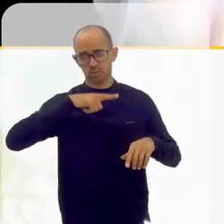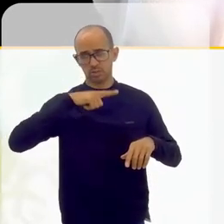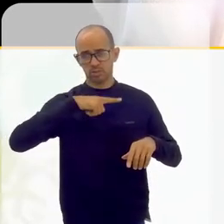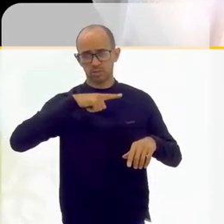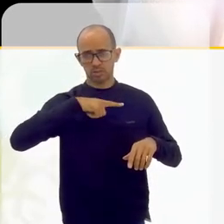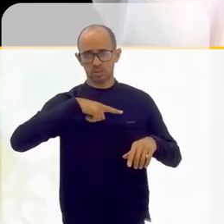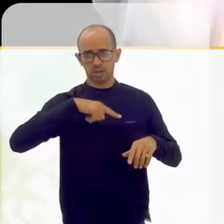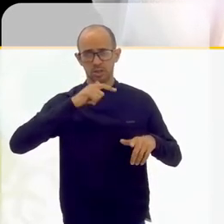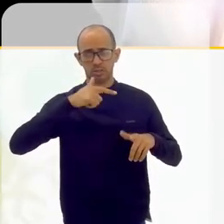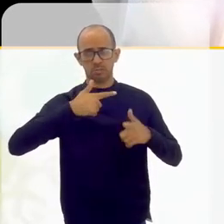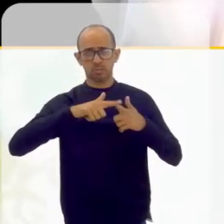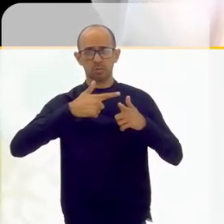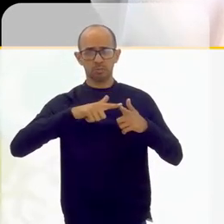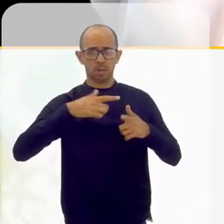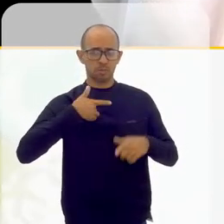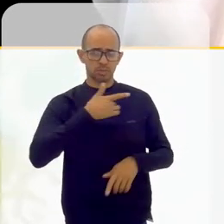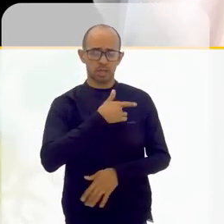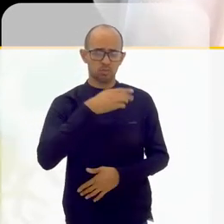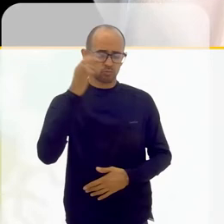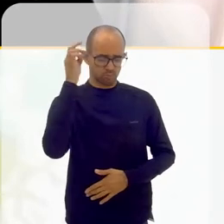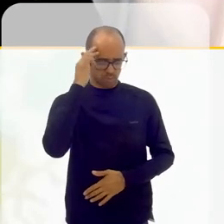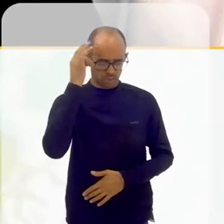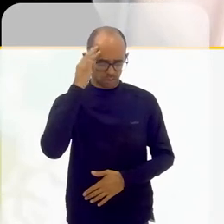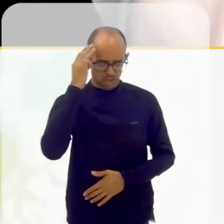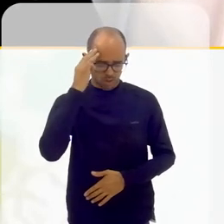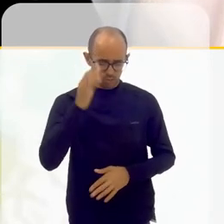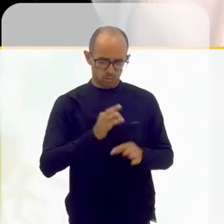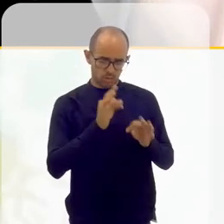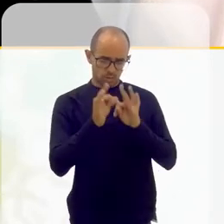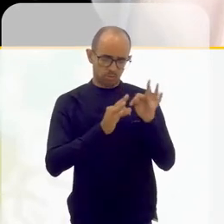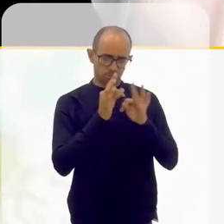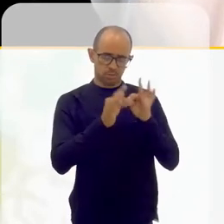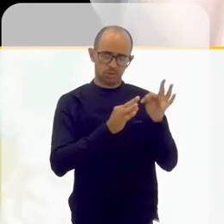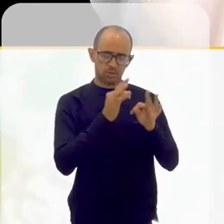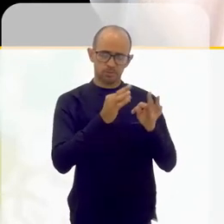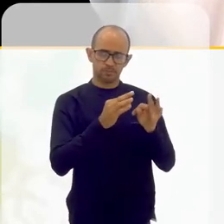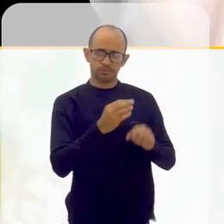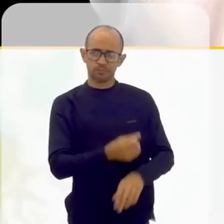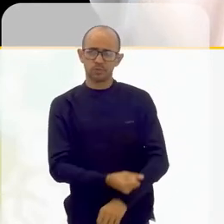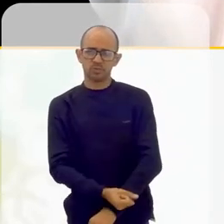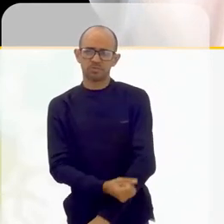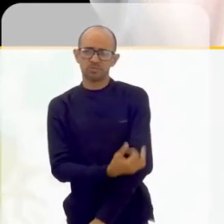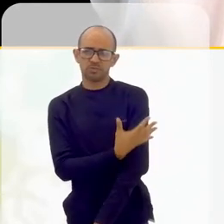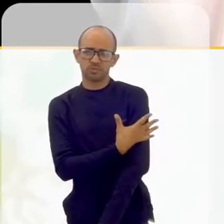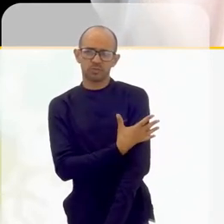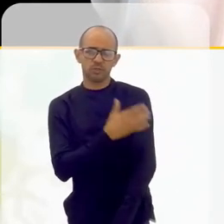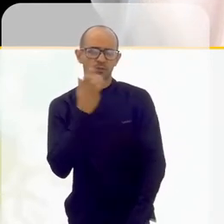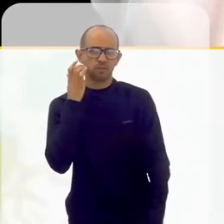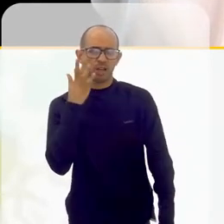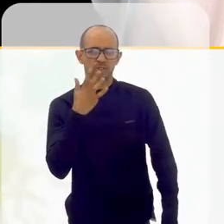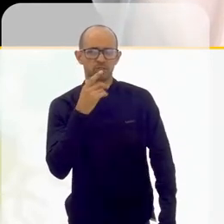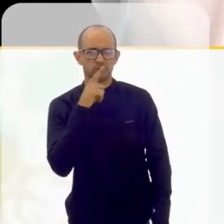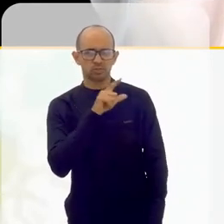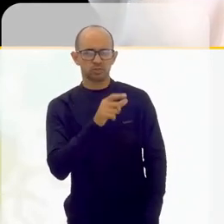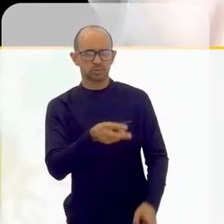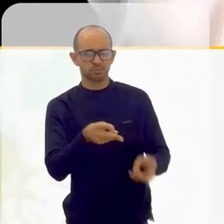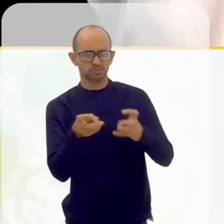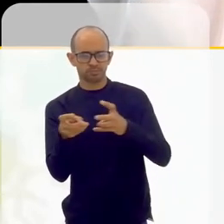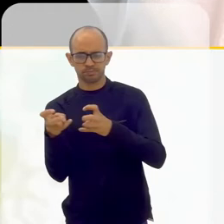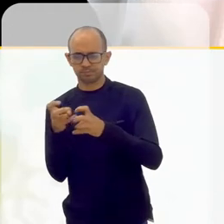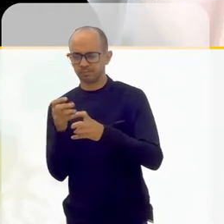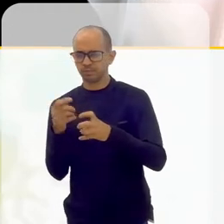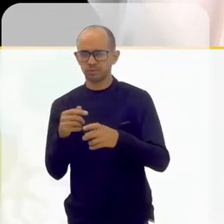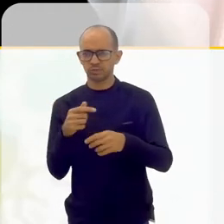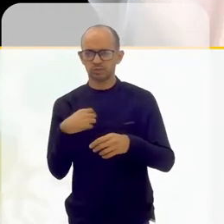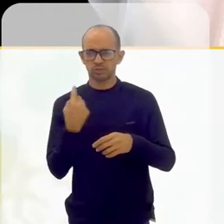a saúde mental comprometida, né, em tratamento, elas são muito sensíveis. Elas conseguem